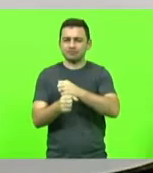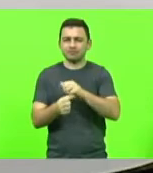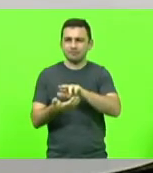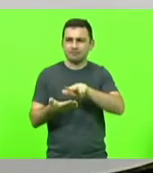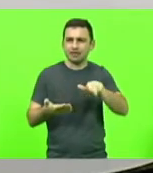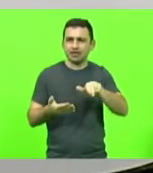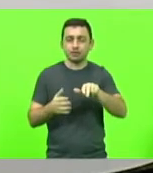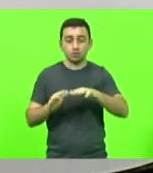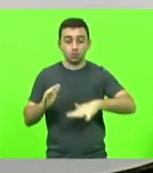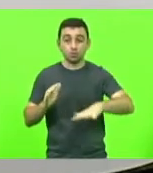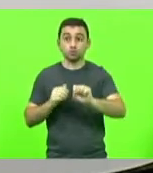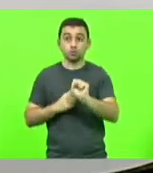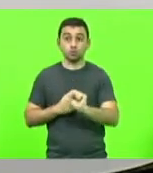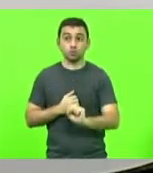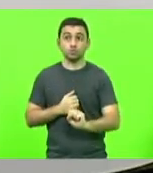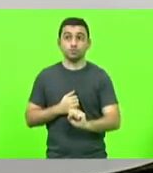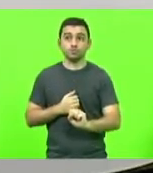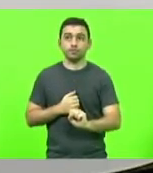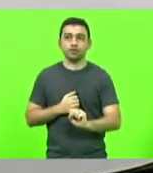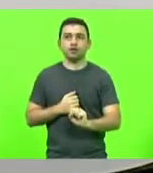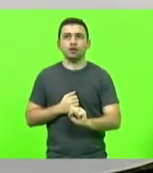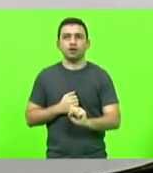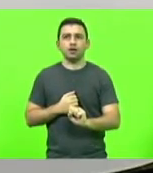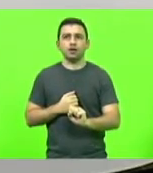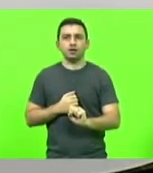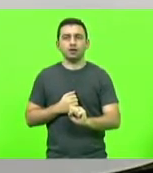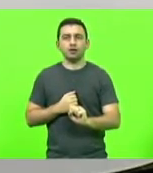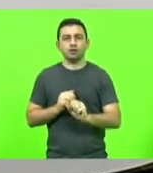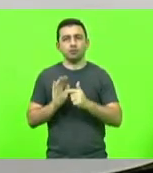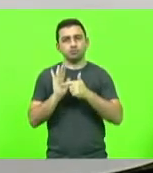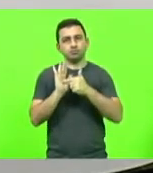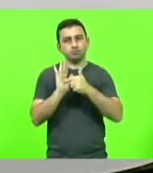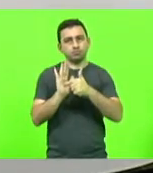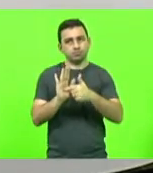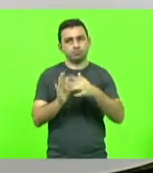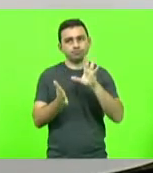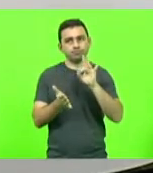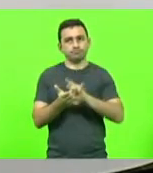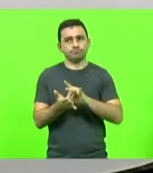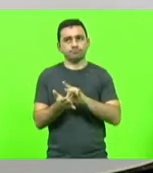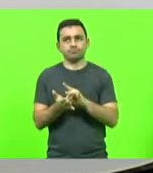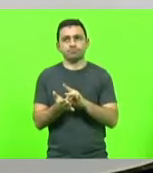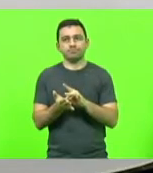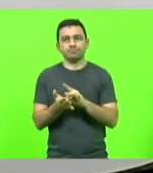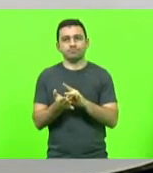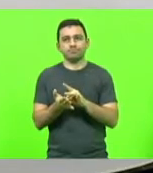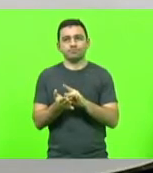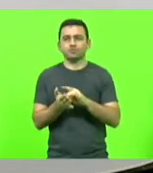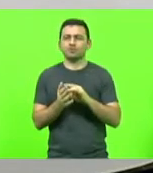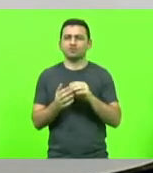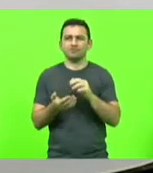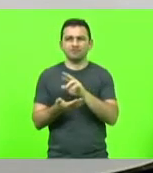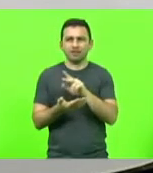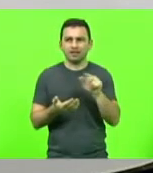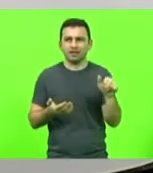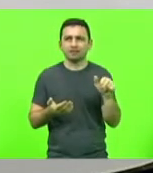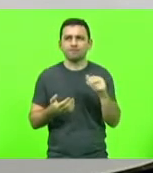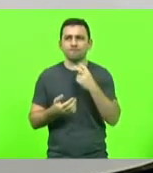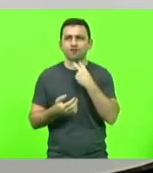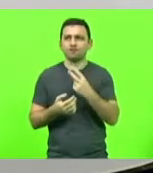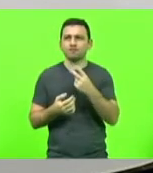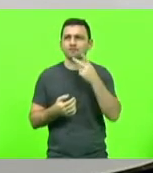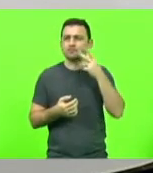sul e, evidente, amparar aqui mais uma vez, como inúmeras vozes disseram,